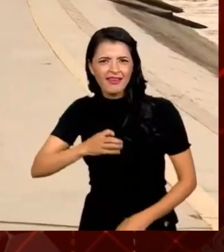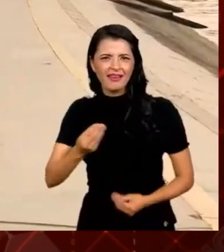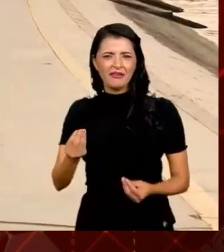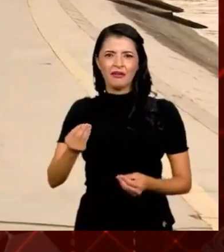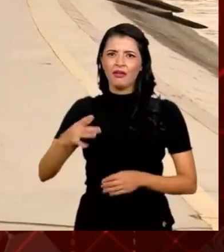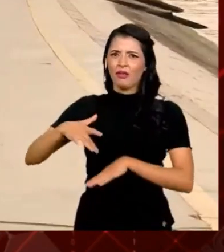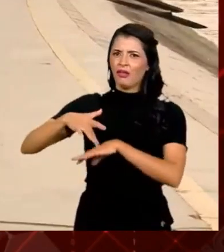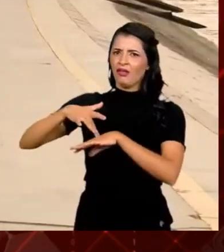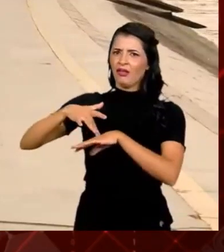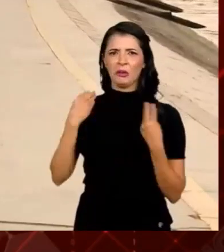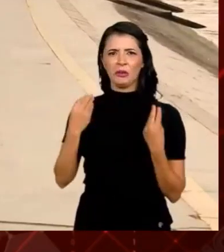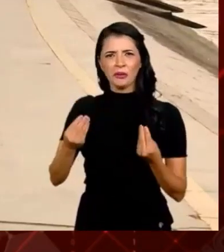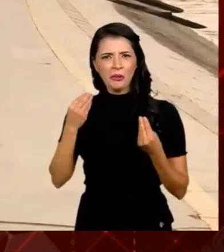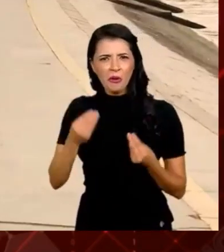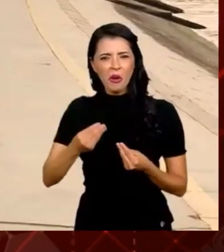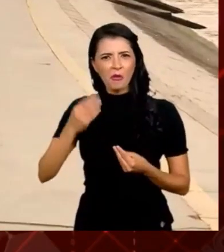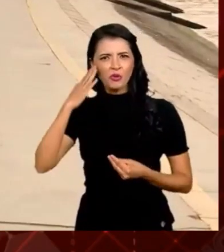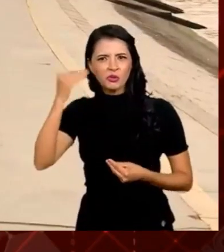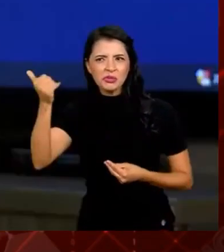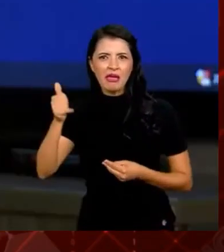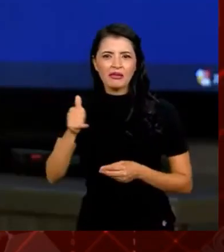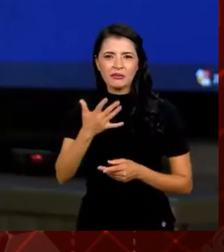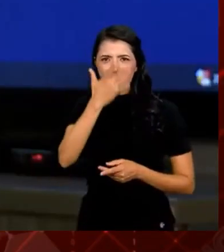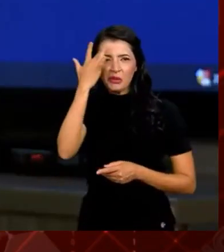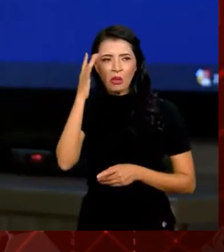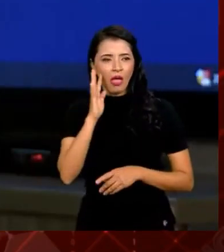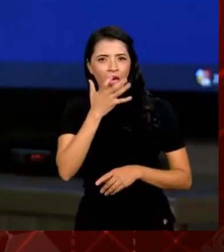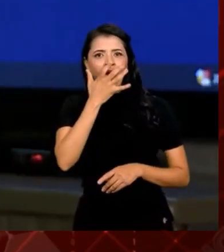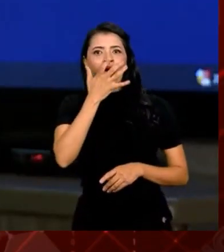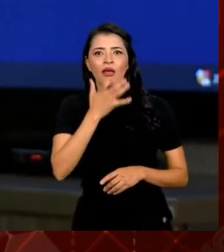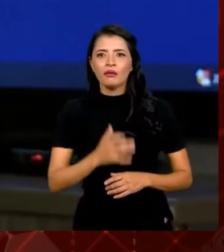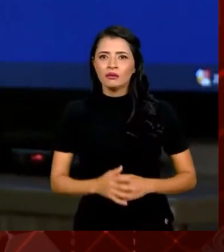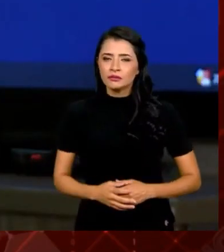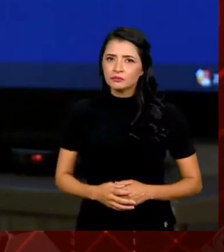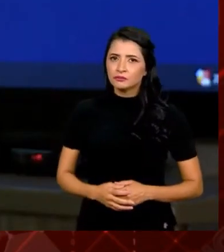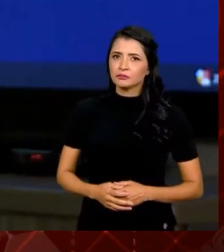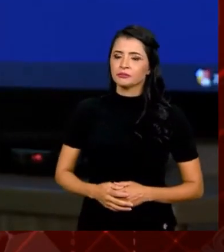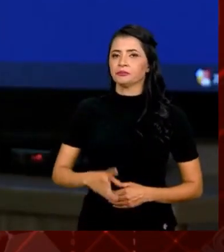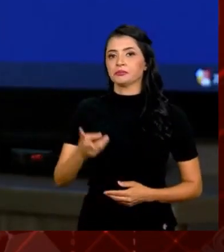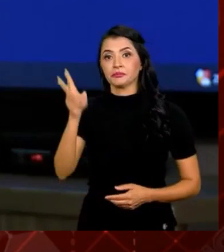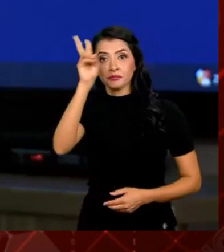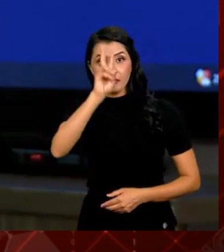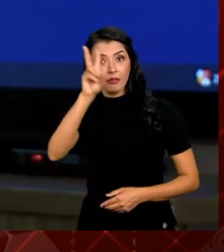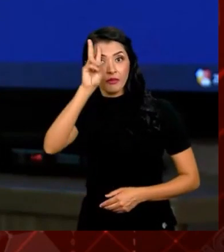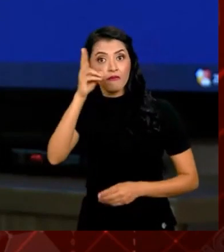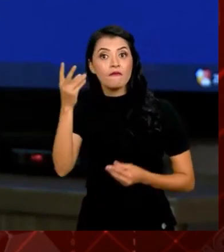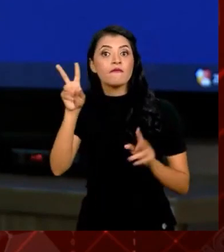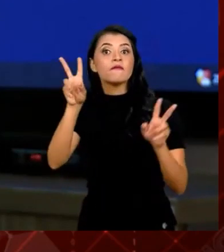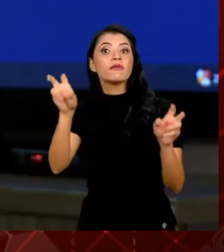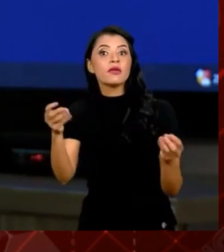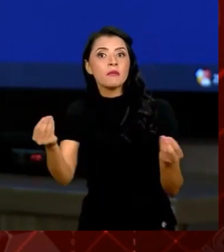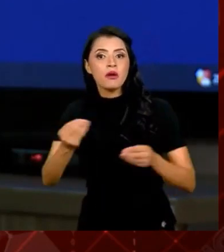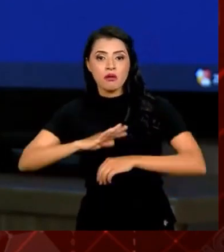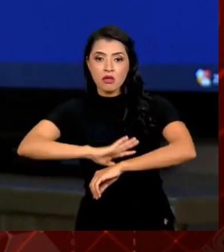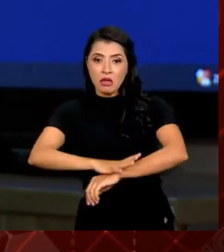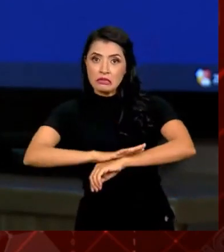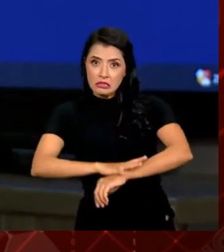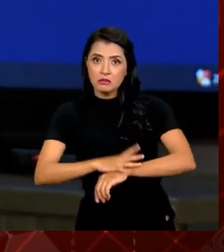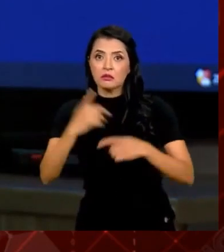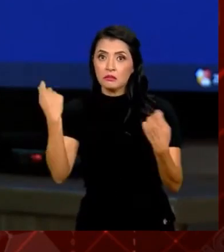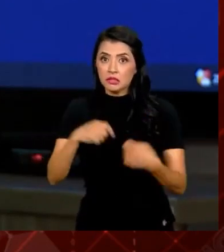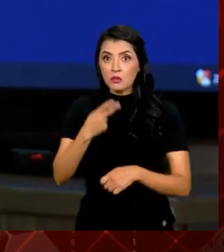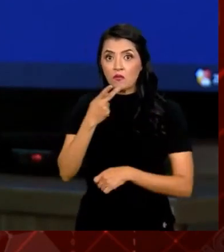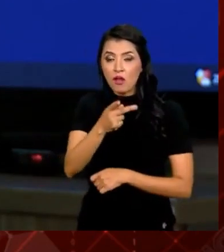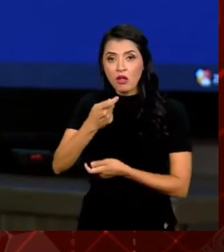absurdo desse fez tanto sucesso? Para falar da história do racismo, o show, no Brasil, nós temos que falar também da história da